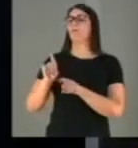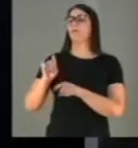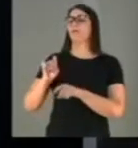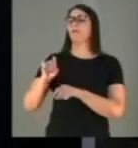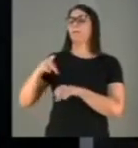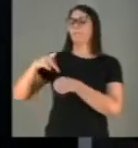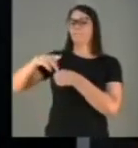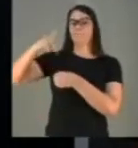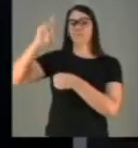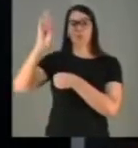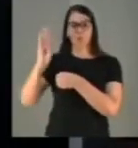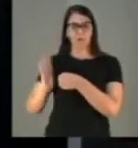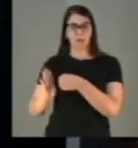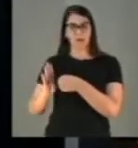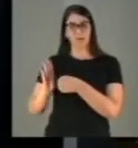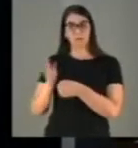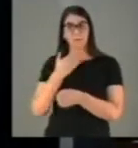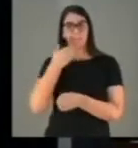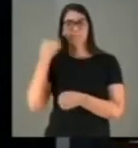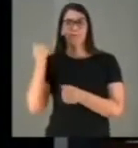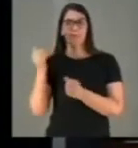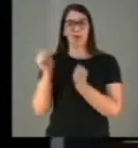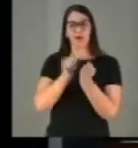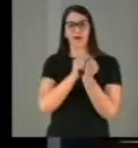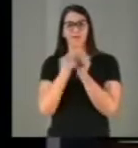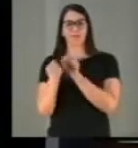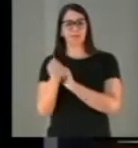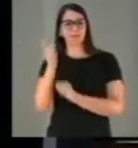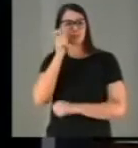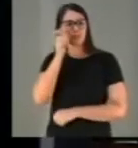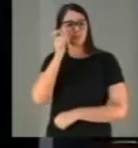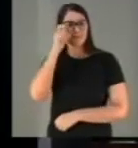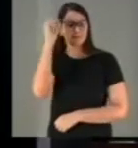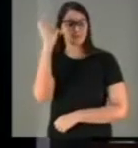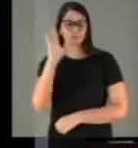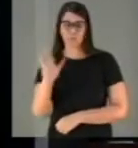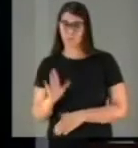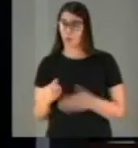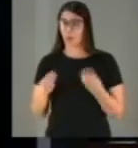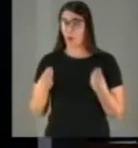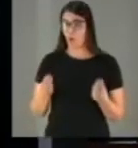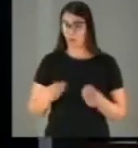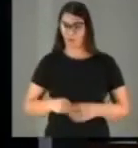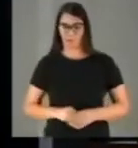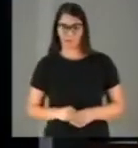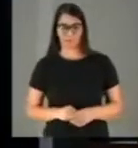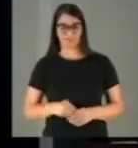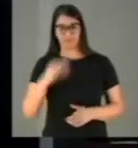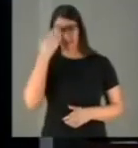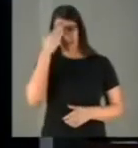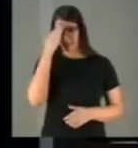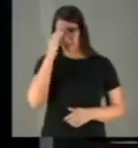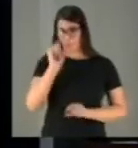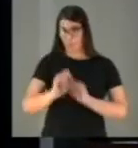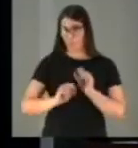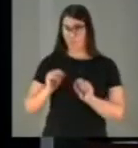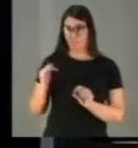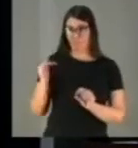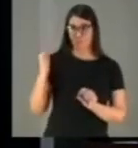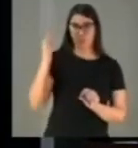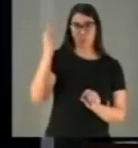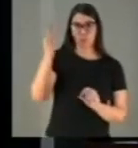sua configuração para melhor servir aos interesses do Brasil. Entendo que o futuro deve nos